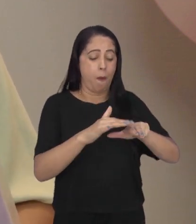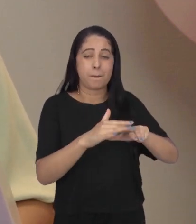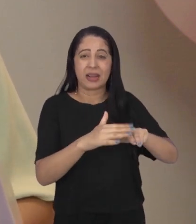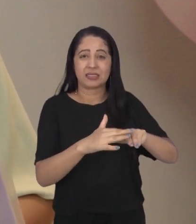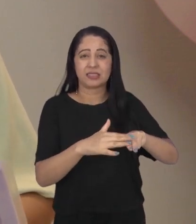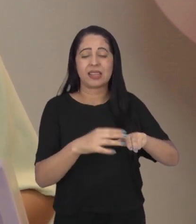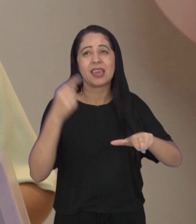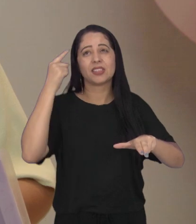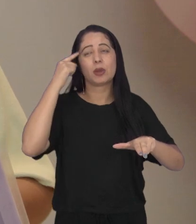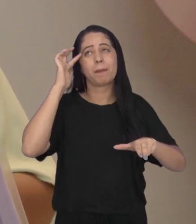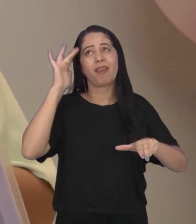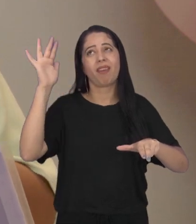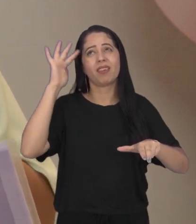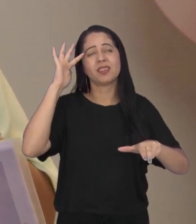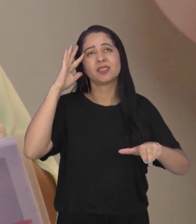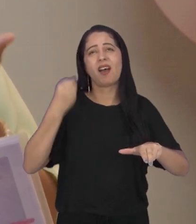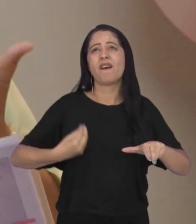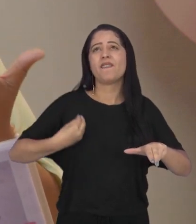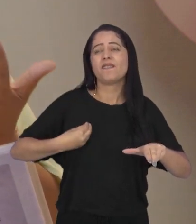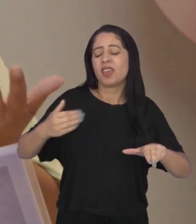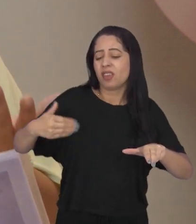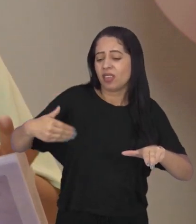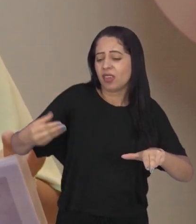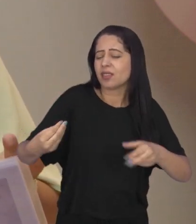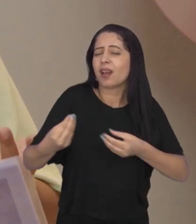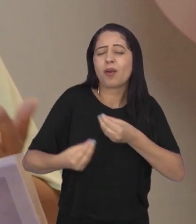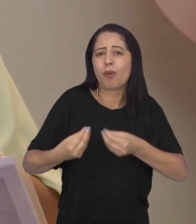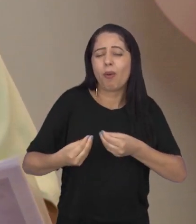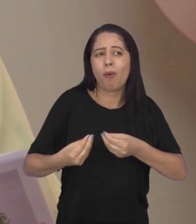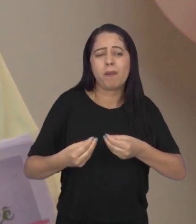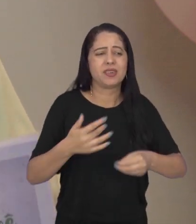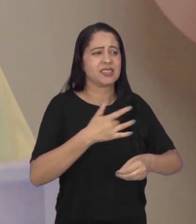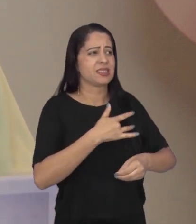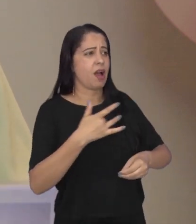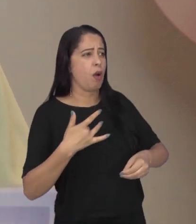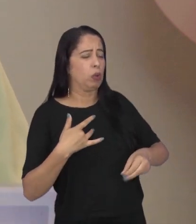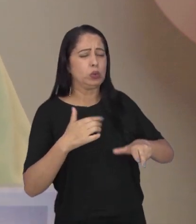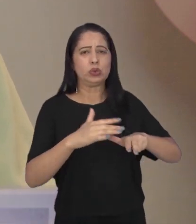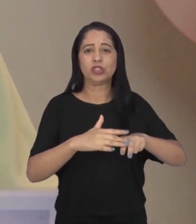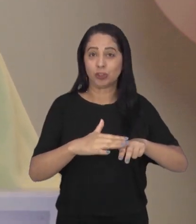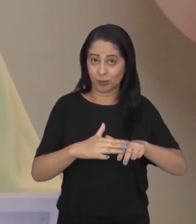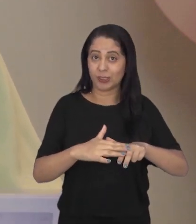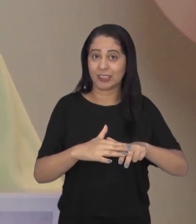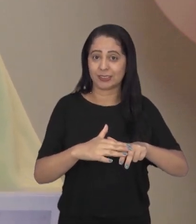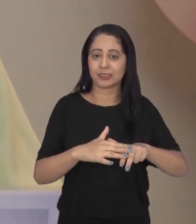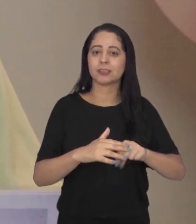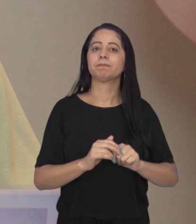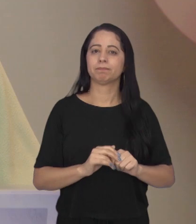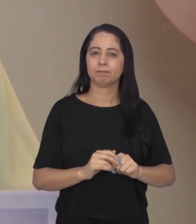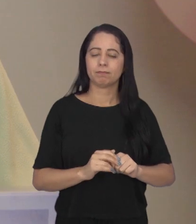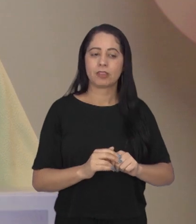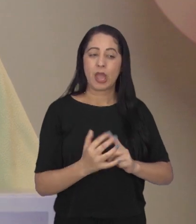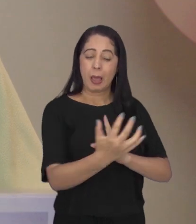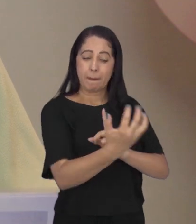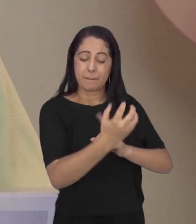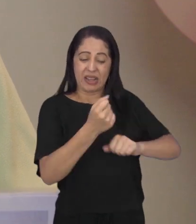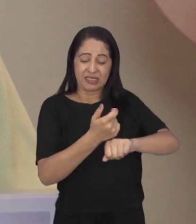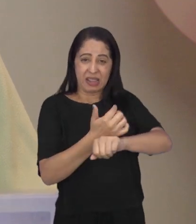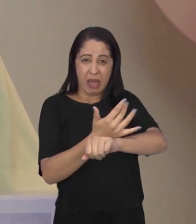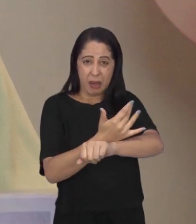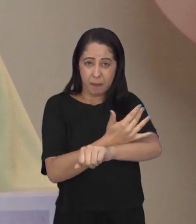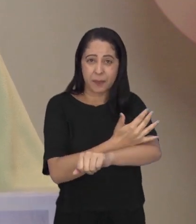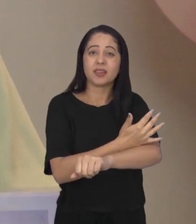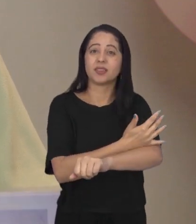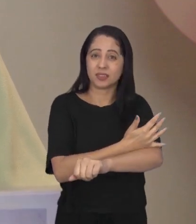exemplo, questões relativas à ressignificação da vida e do conceito entre saúde e doença. Impactos